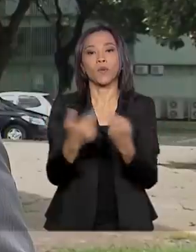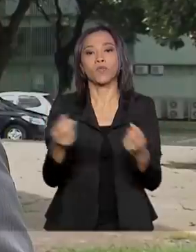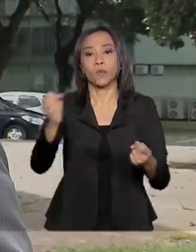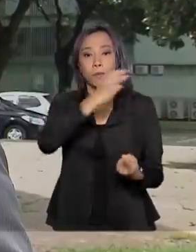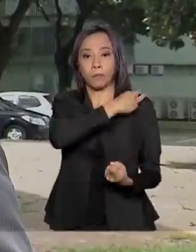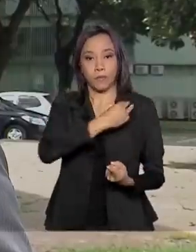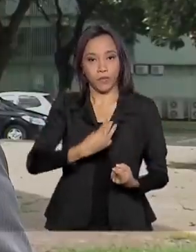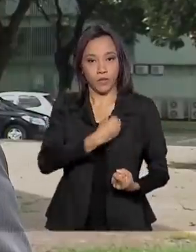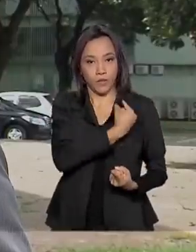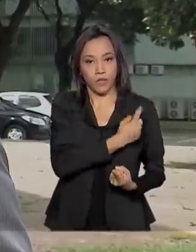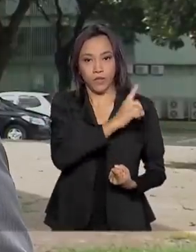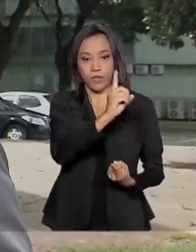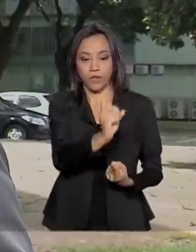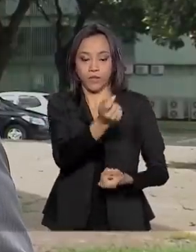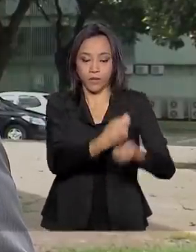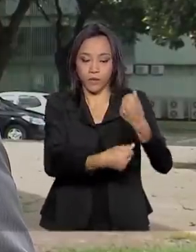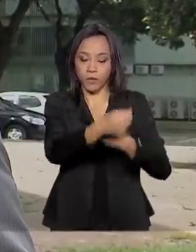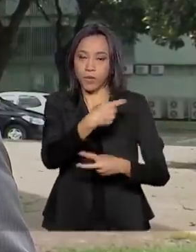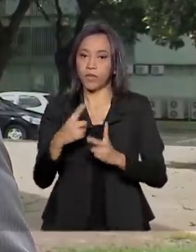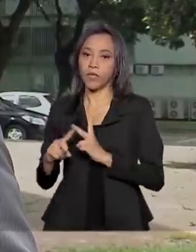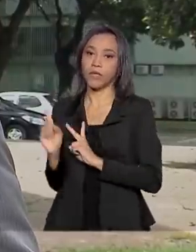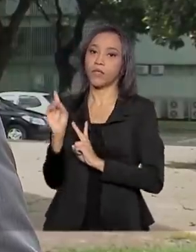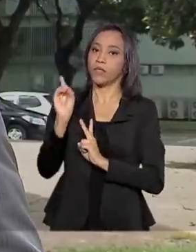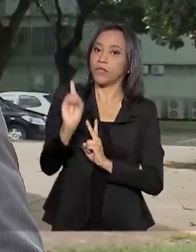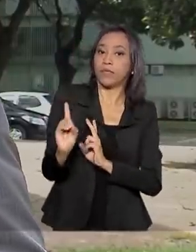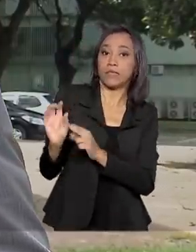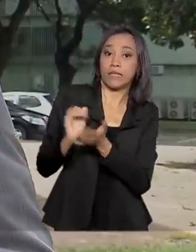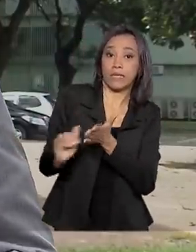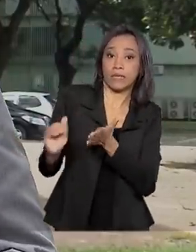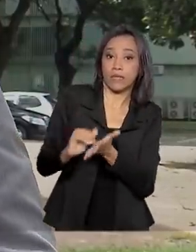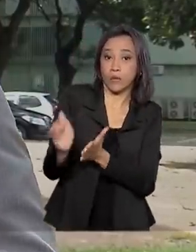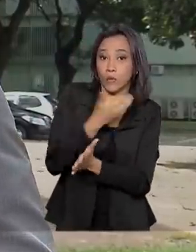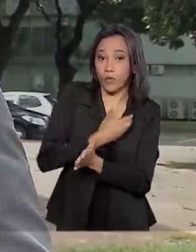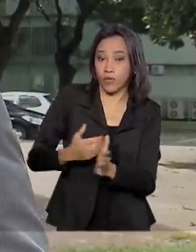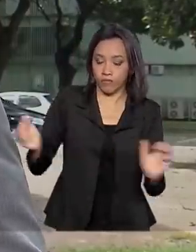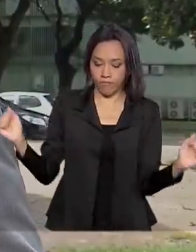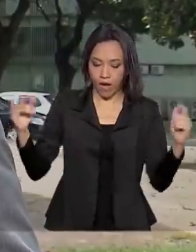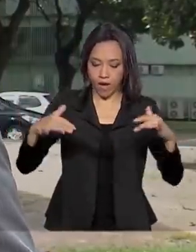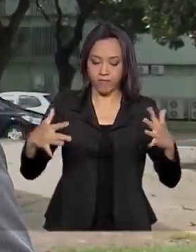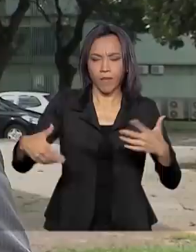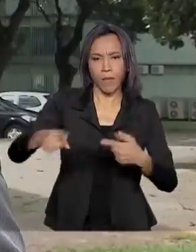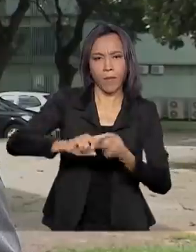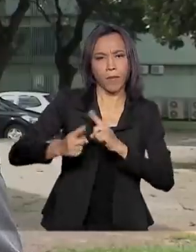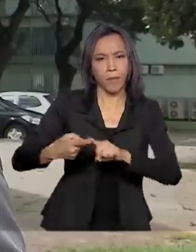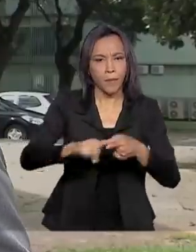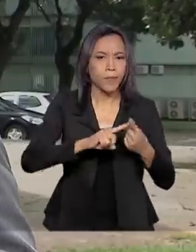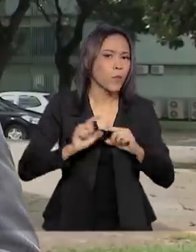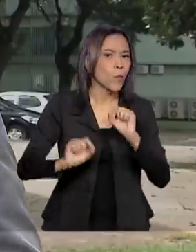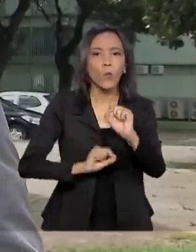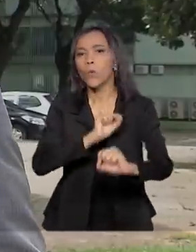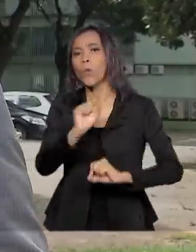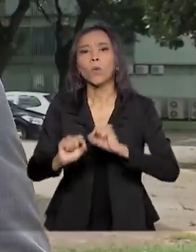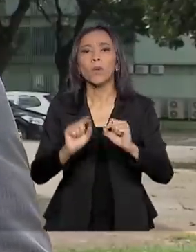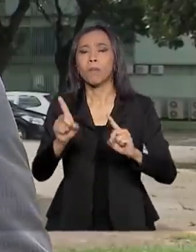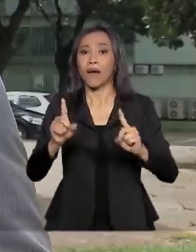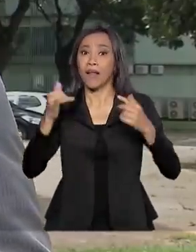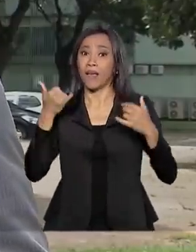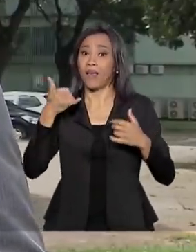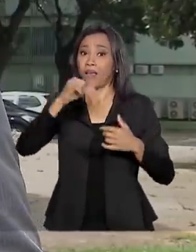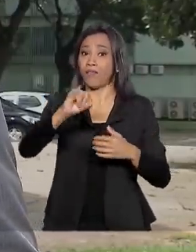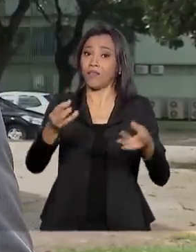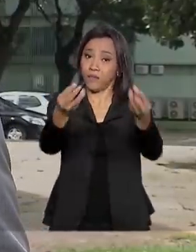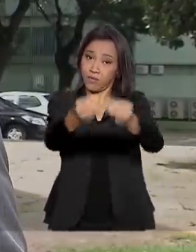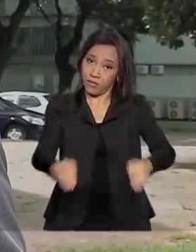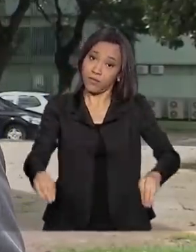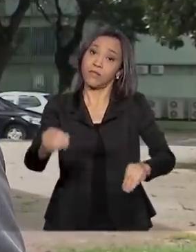Secretaria-Geral de Governo. É o momento em que todo o governo, toda a esplanada está mobilizada, empenhada para blindar a economia